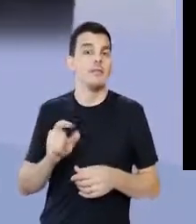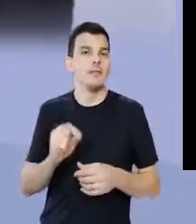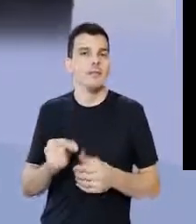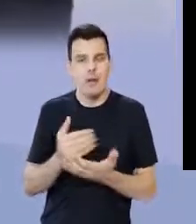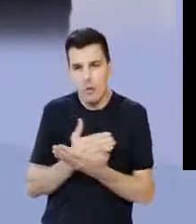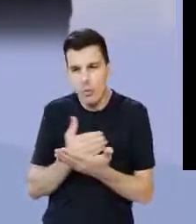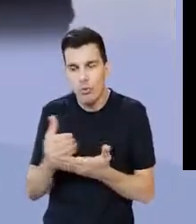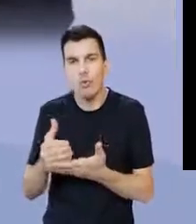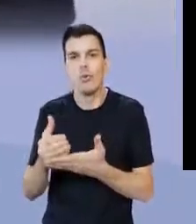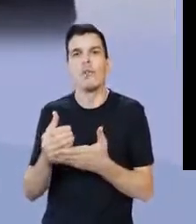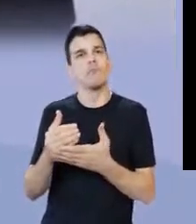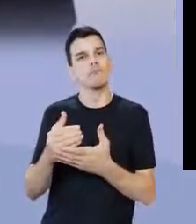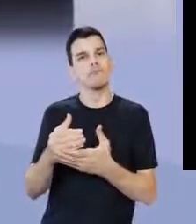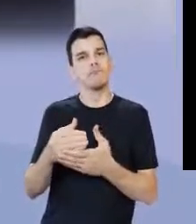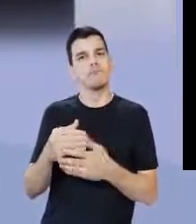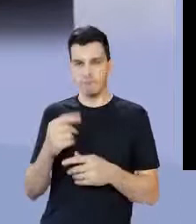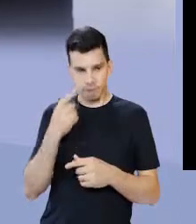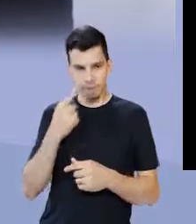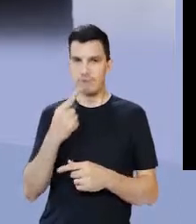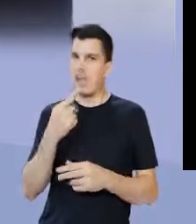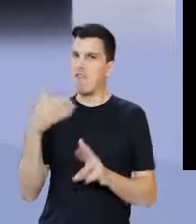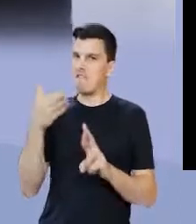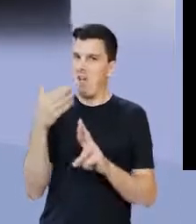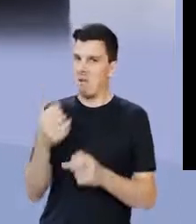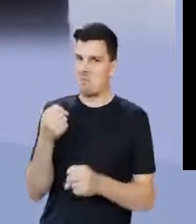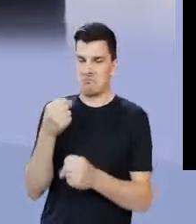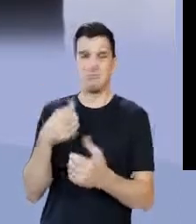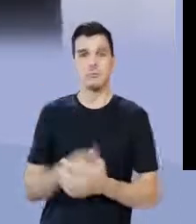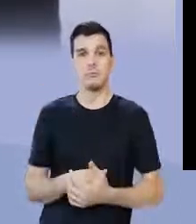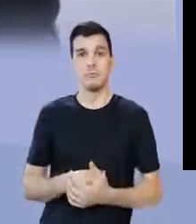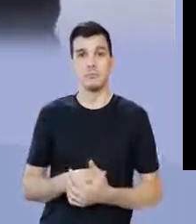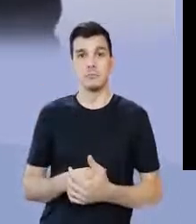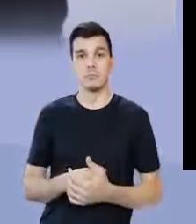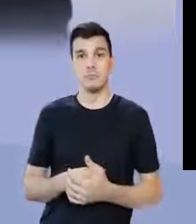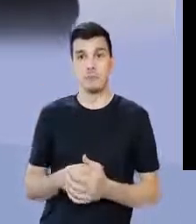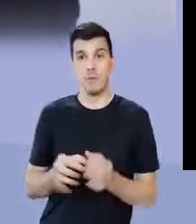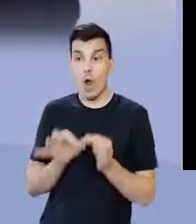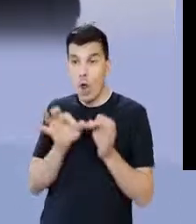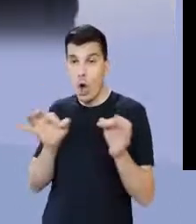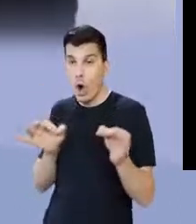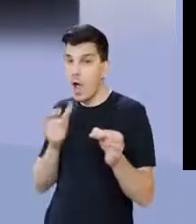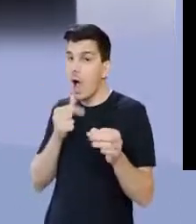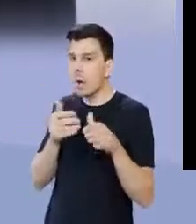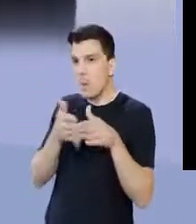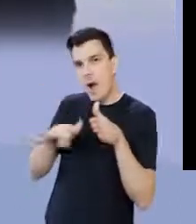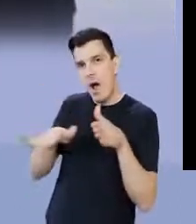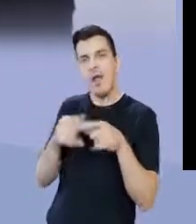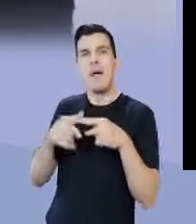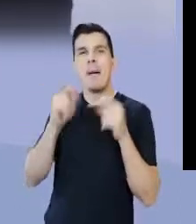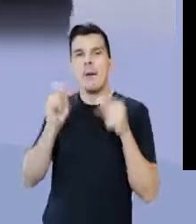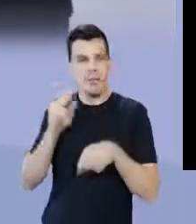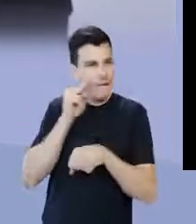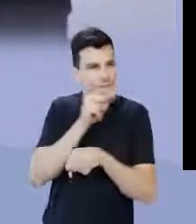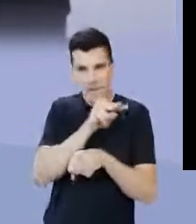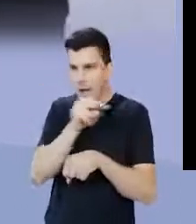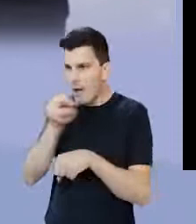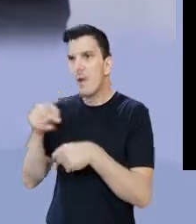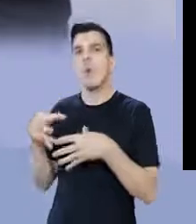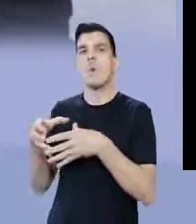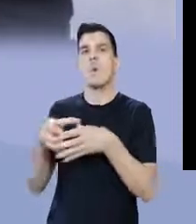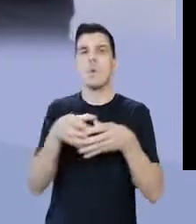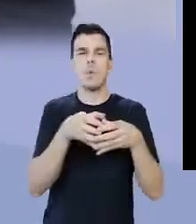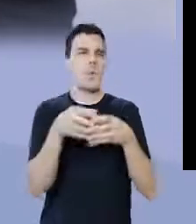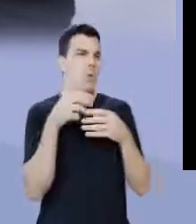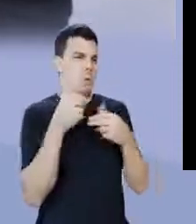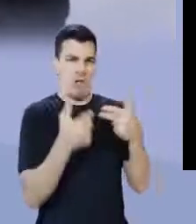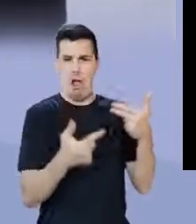criam ali paliçadas e viram uma certa potência. Ficam longe da água, mas de longe eles podem ver todos os